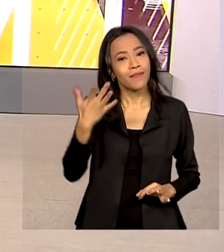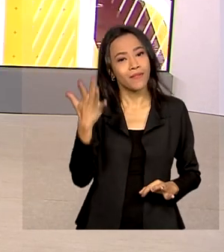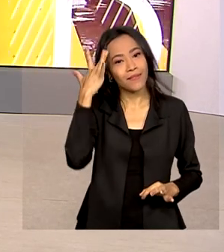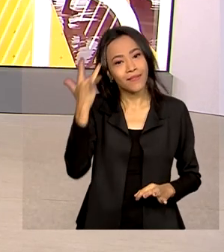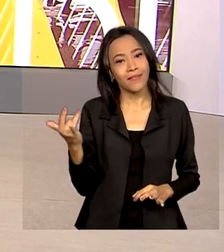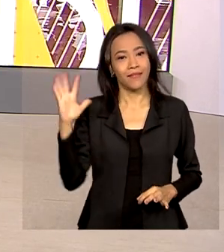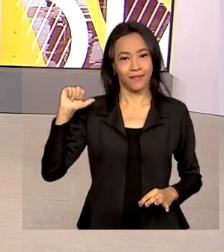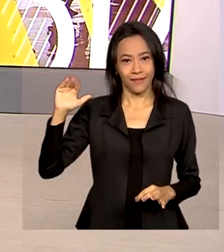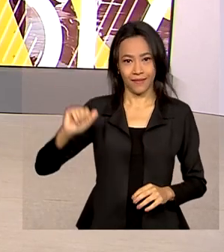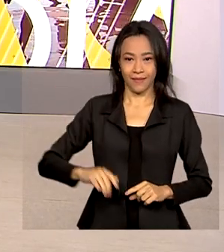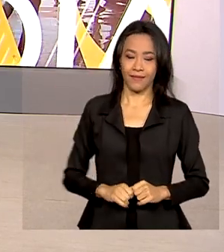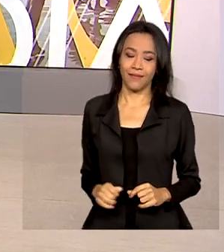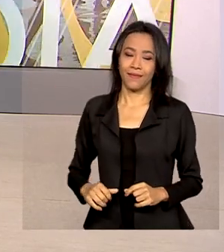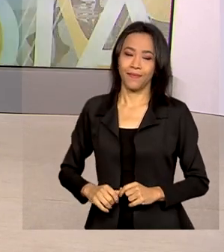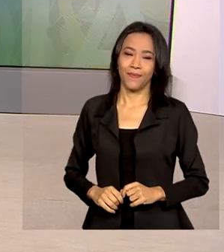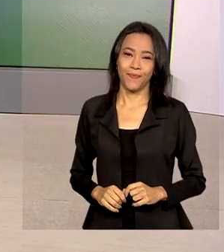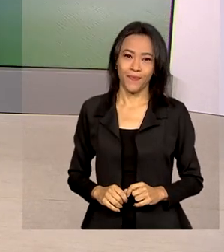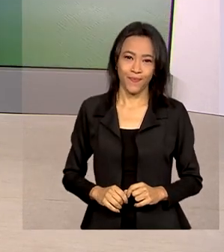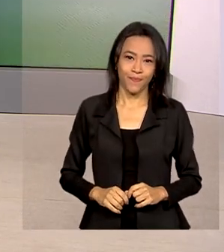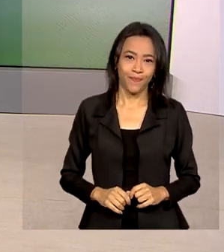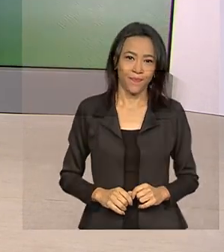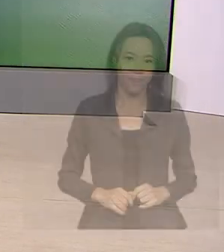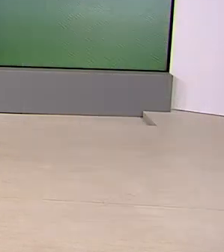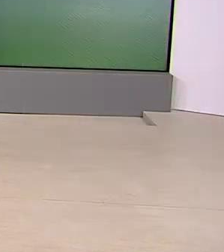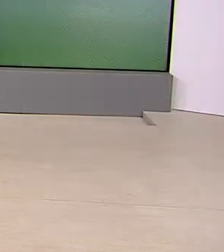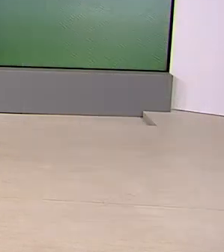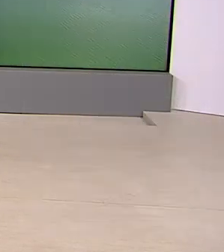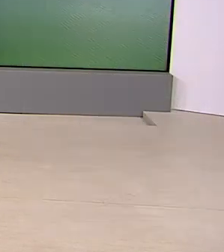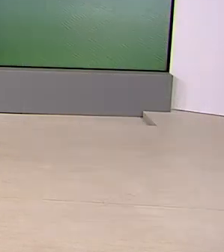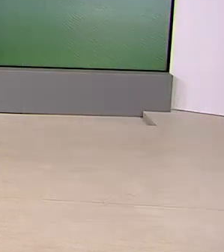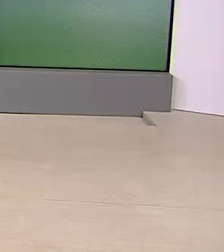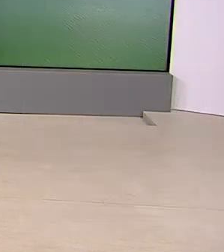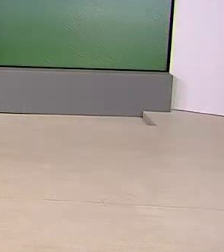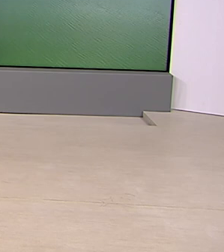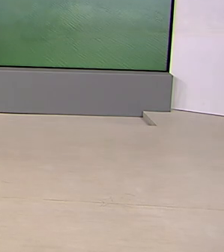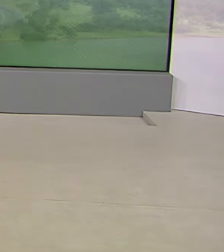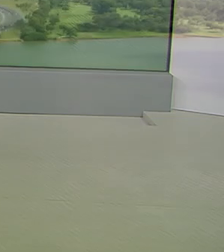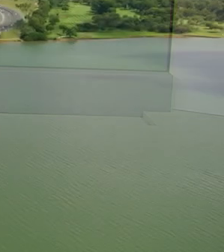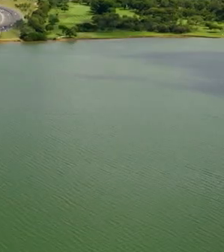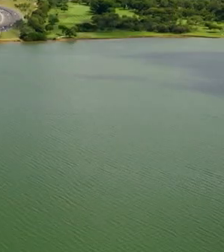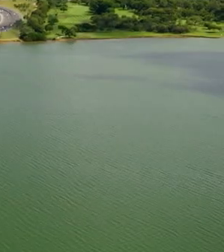amanhã. Tchau. Tchau. Tchau.